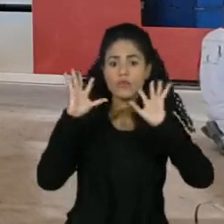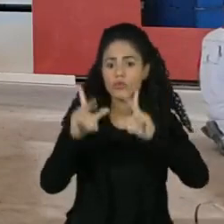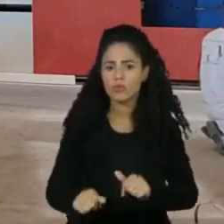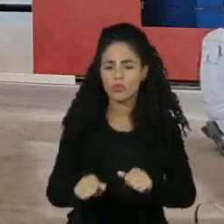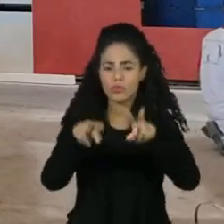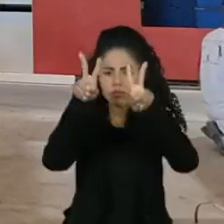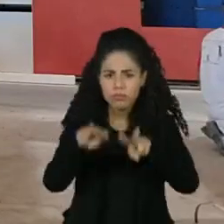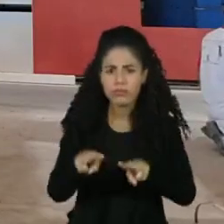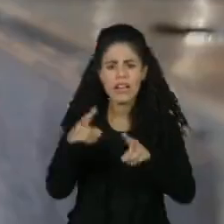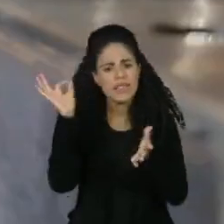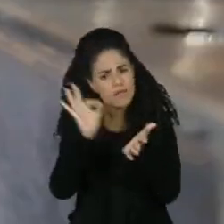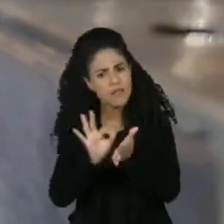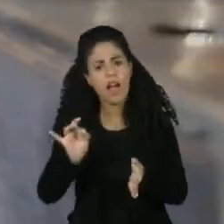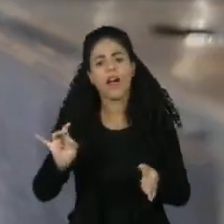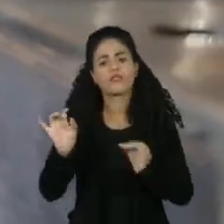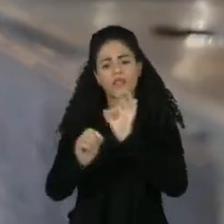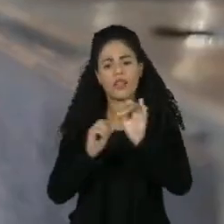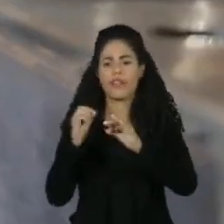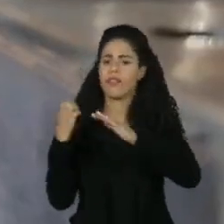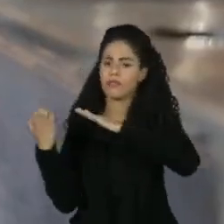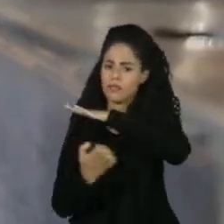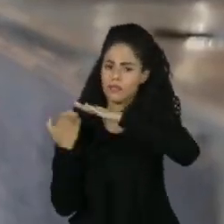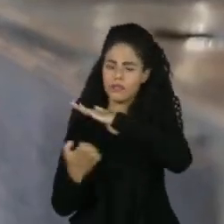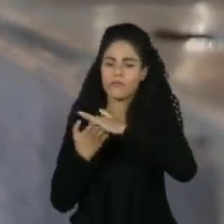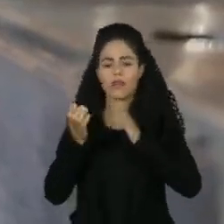verificar a realidade das empresas, sempre prosseguir com cautela. prosseguir com